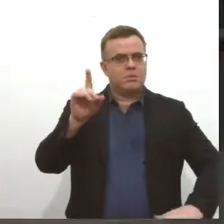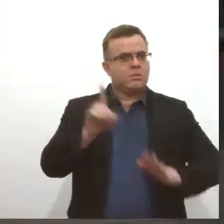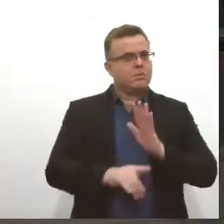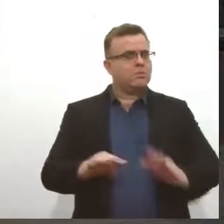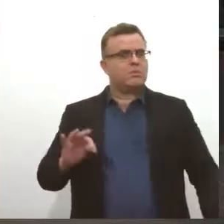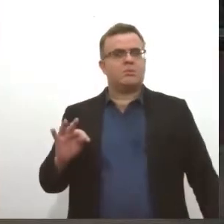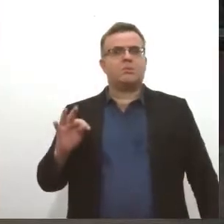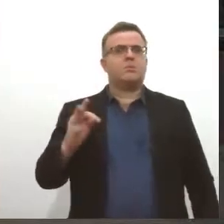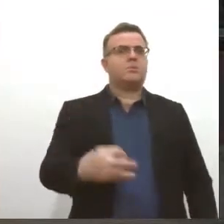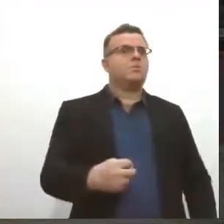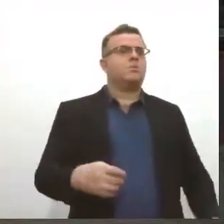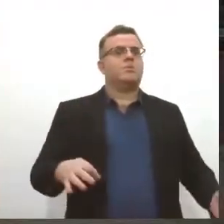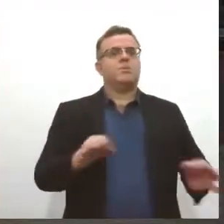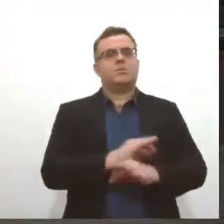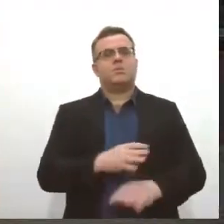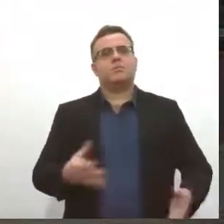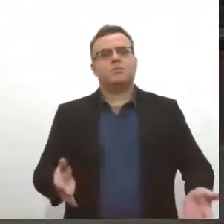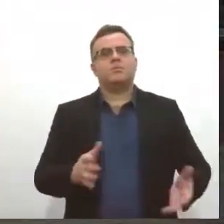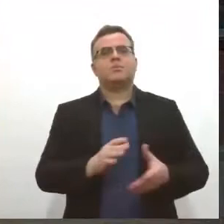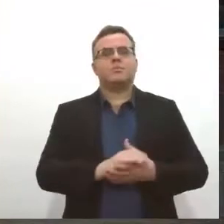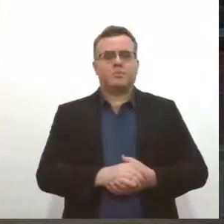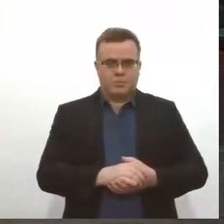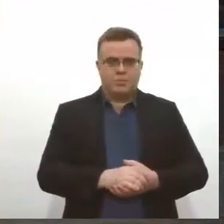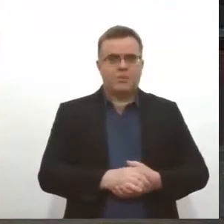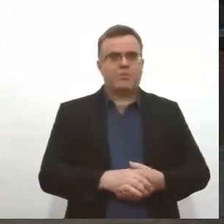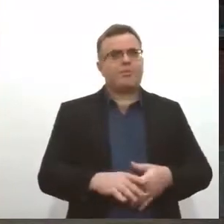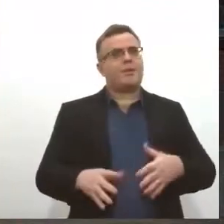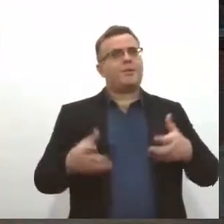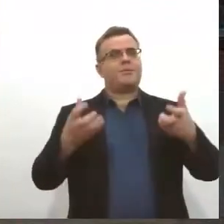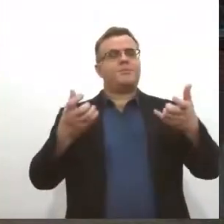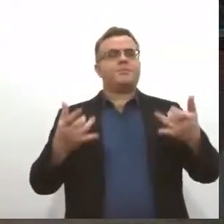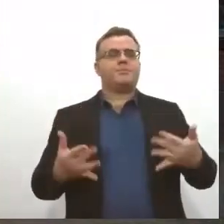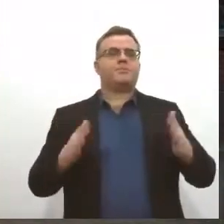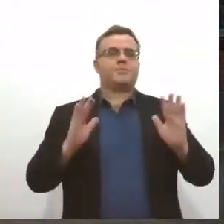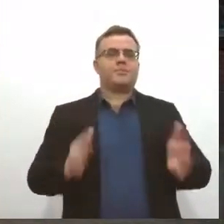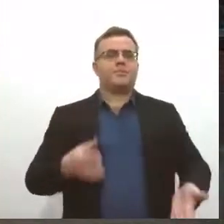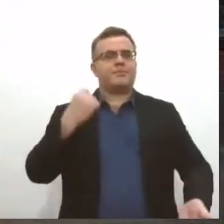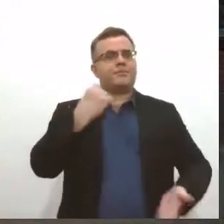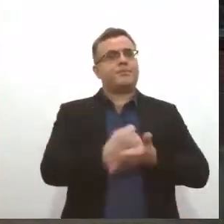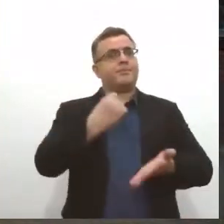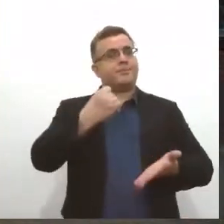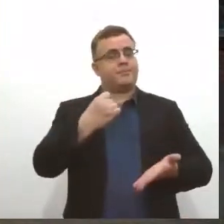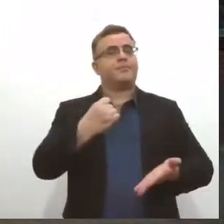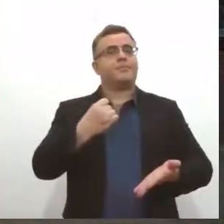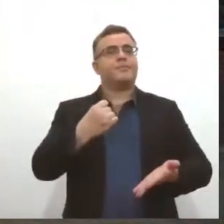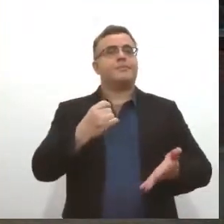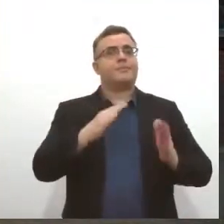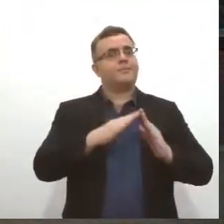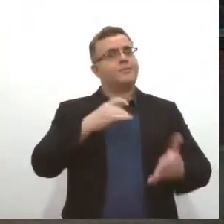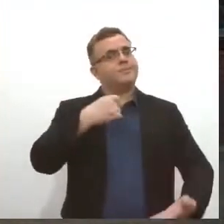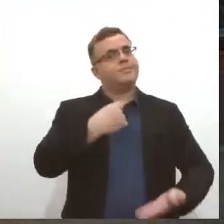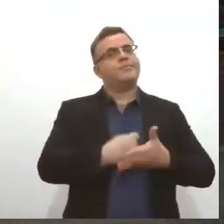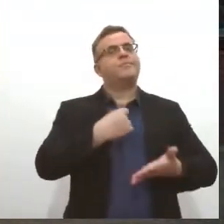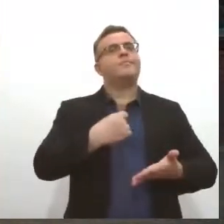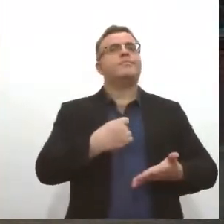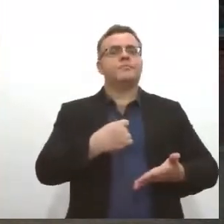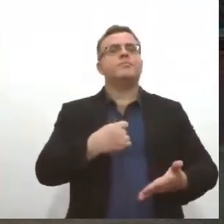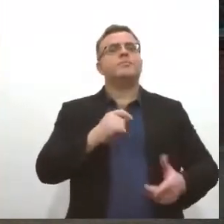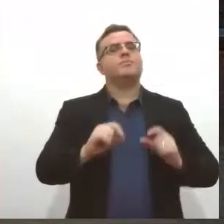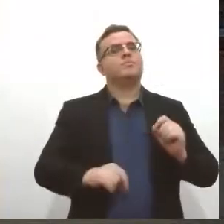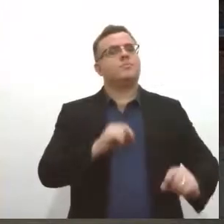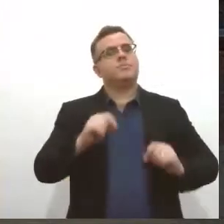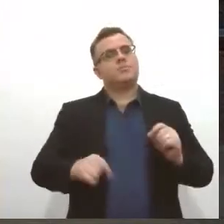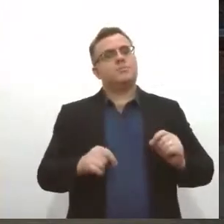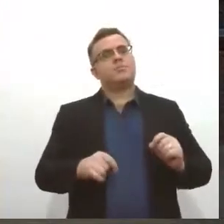Doutora, essas tratativas estão funcionando com os cartórios? Então, os cartórios, o paternidade, gostaria